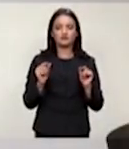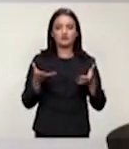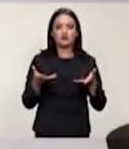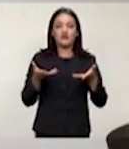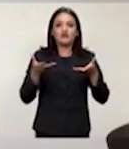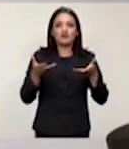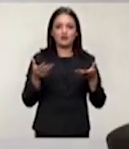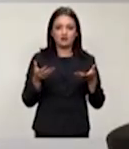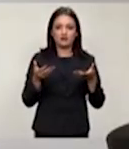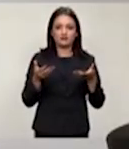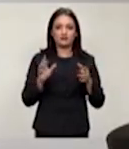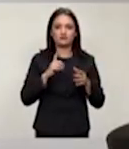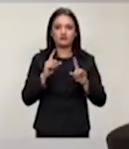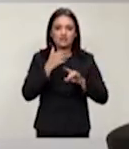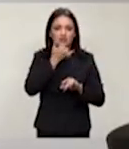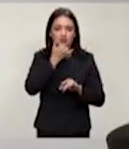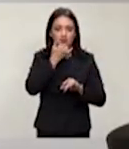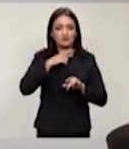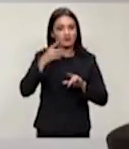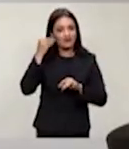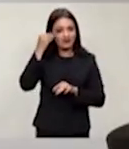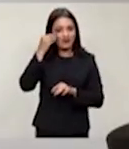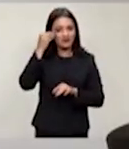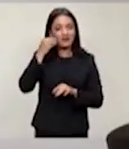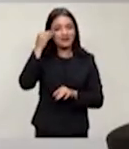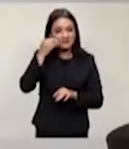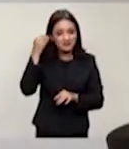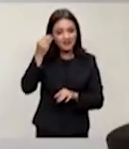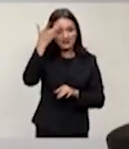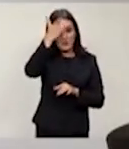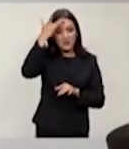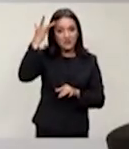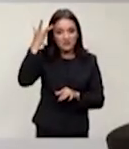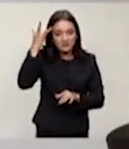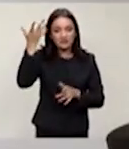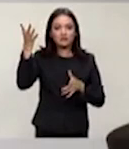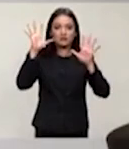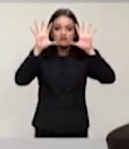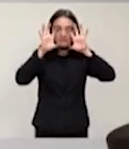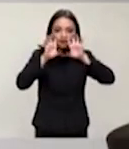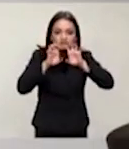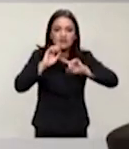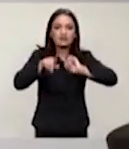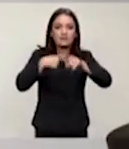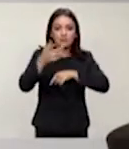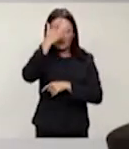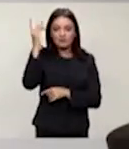iniciei a minha experiência como pessoa com baixa visão e posteriormente como pessoa cega,